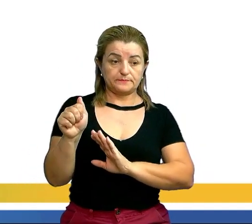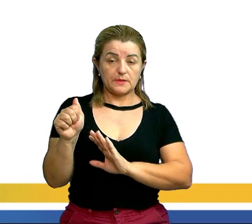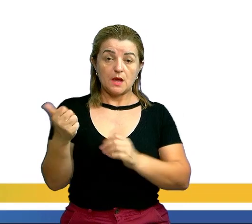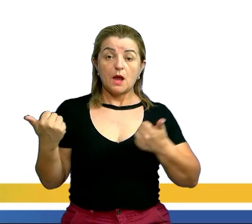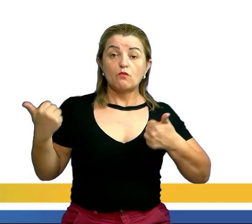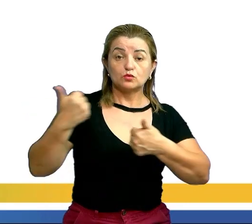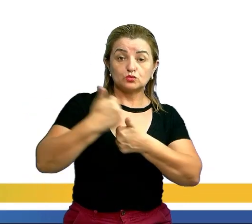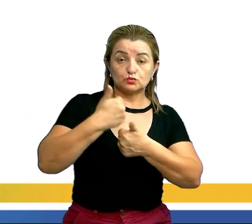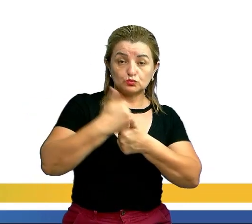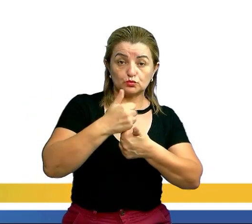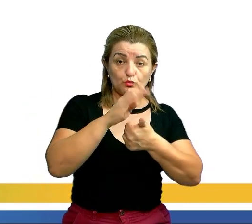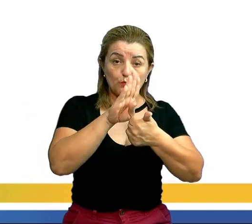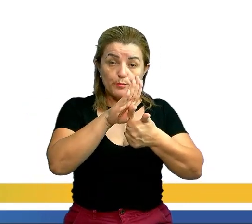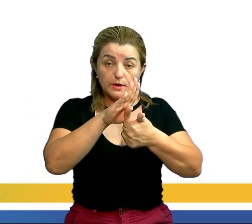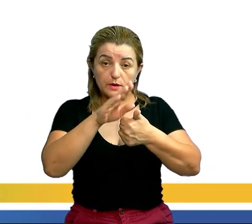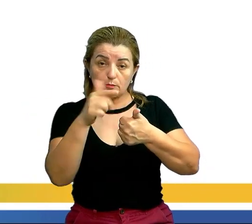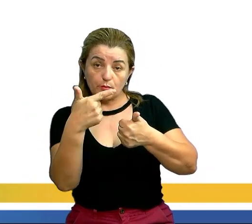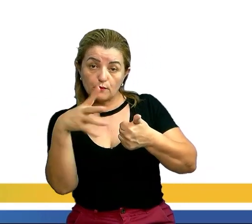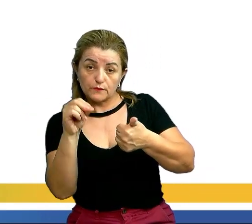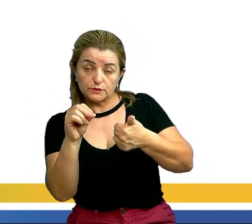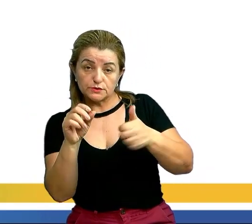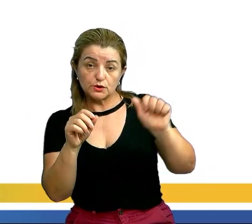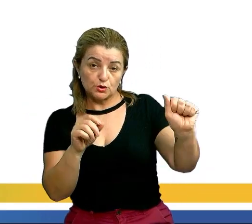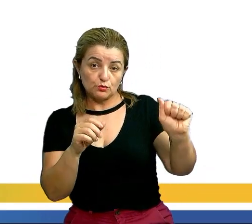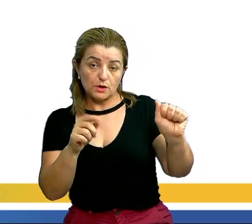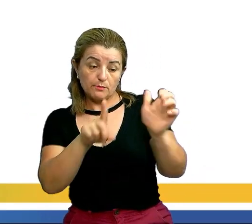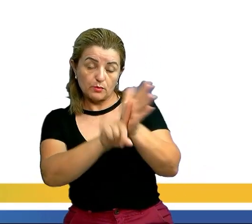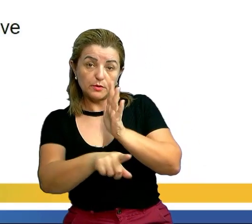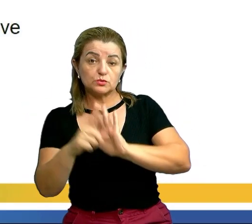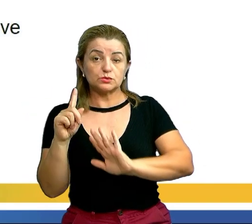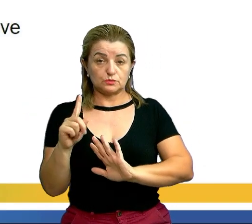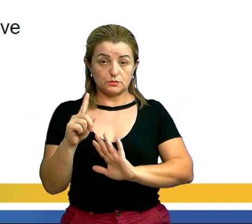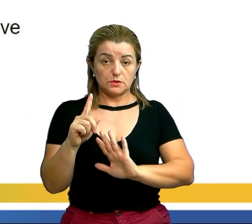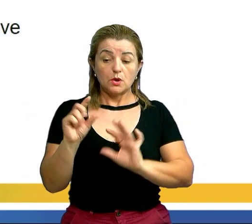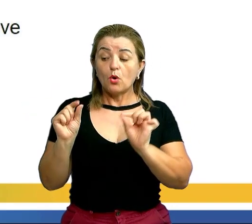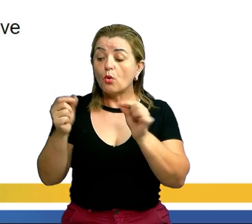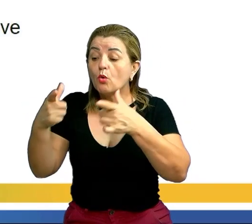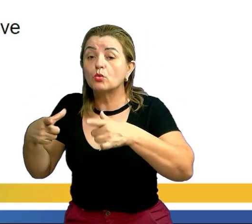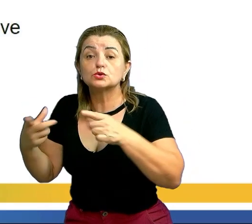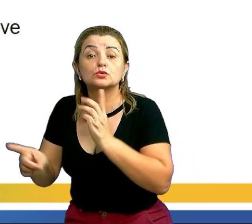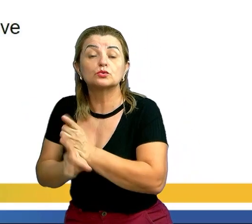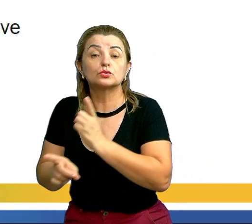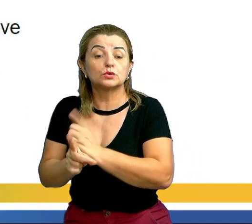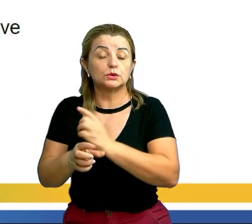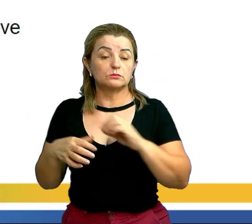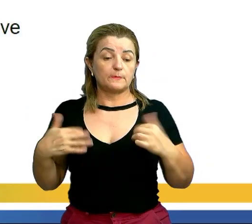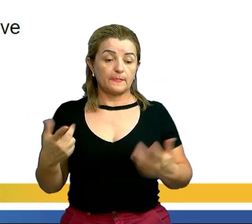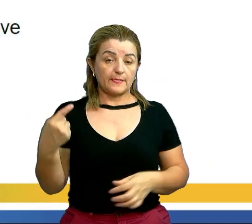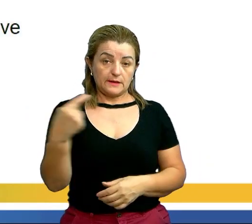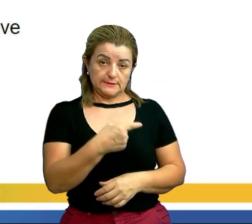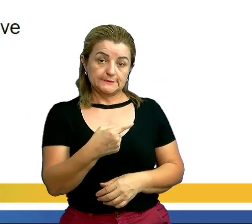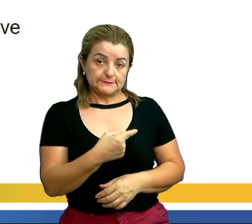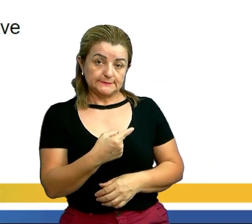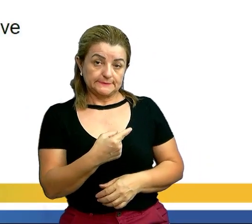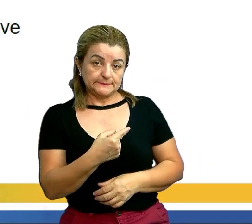substituir o B por 20 e o A por menos 1. Eu estou tirando isso de onde, professor? Justamente aqui.